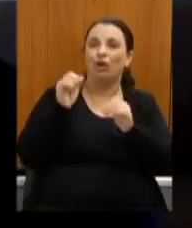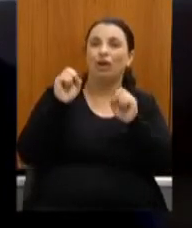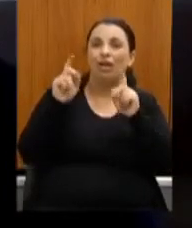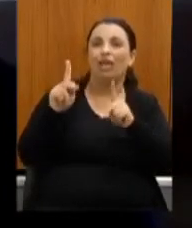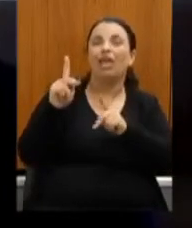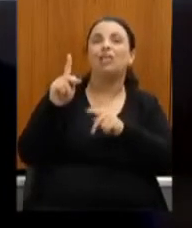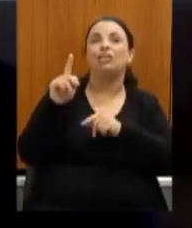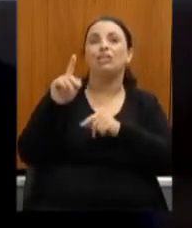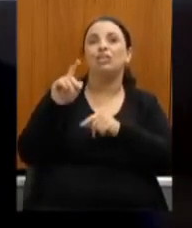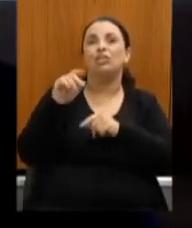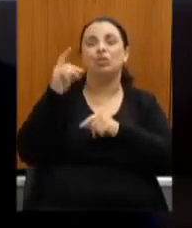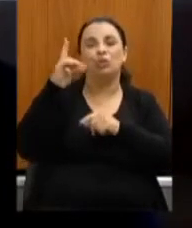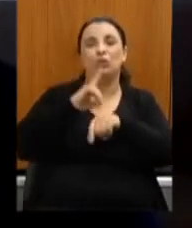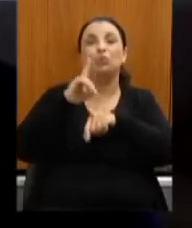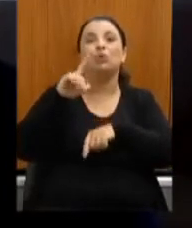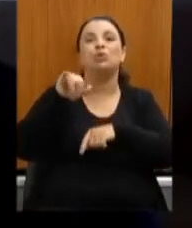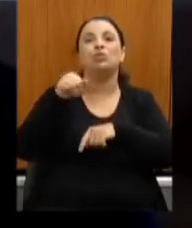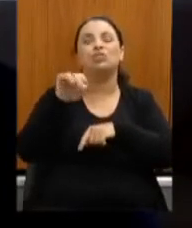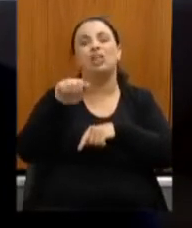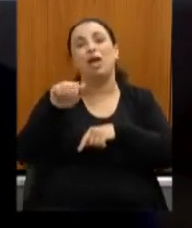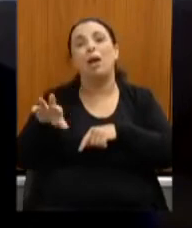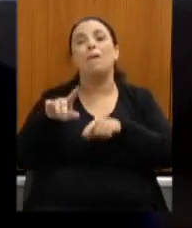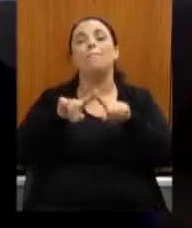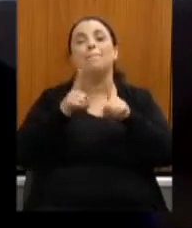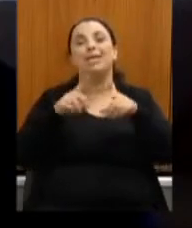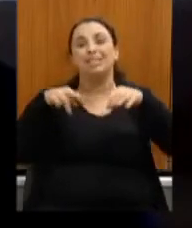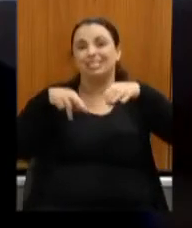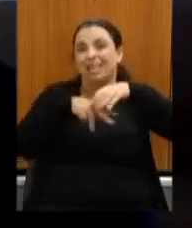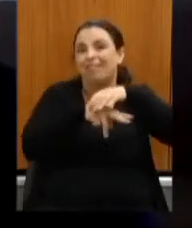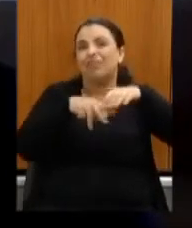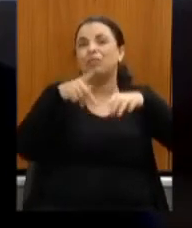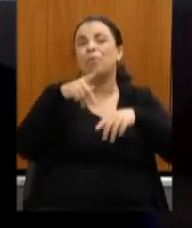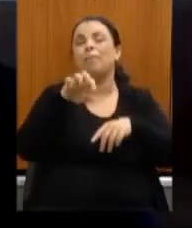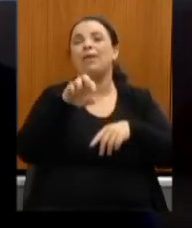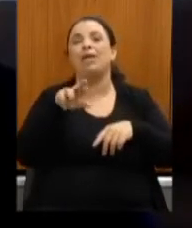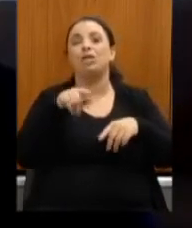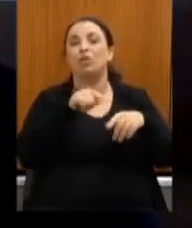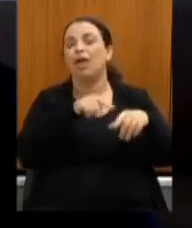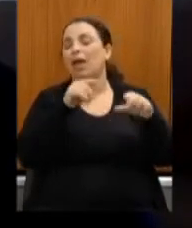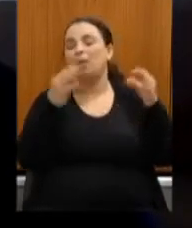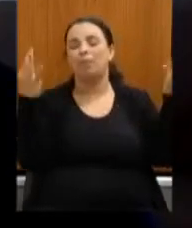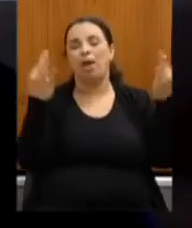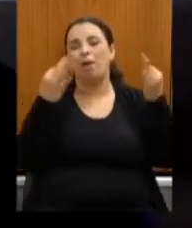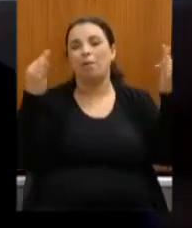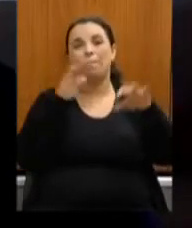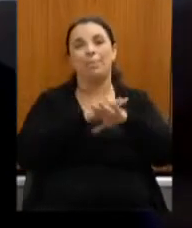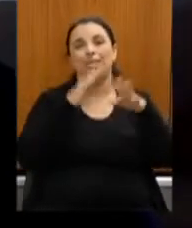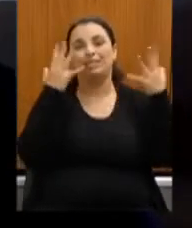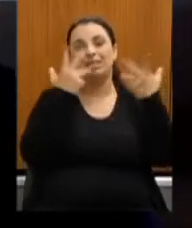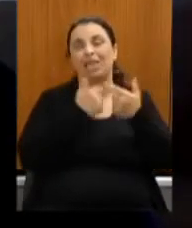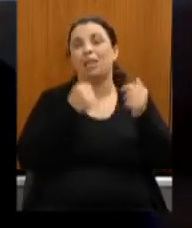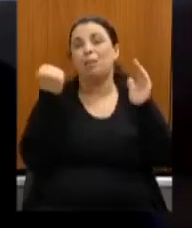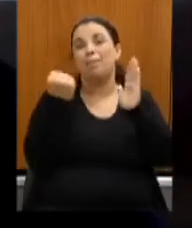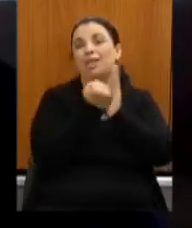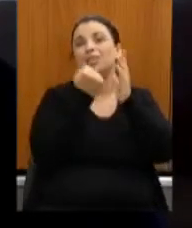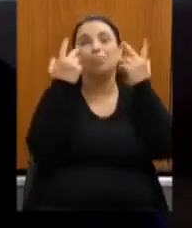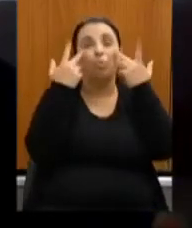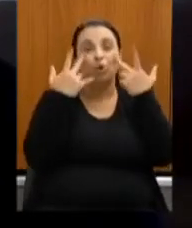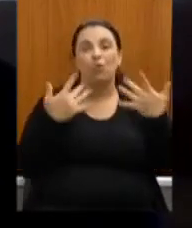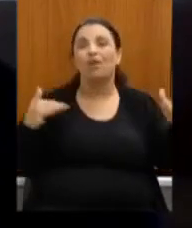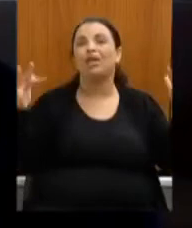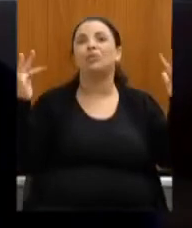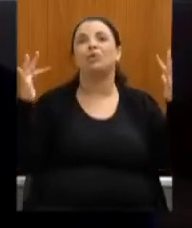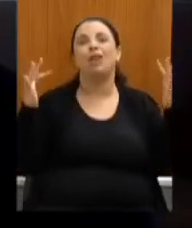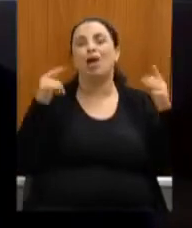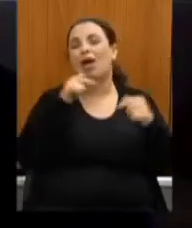cavernas do Peruassu são imbatíveis aí realmente como patrimônio natural não tem ninguém